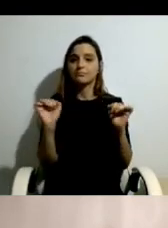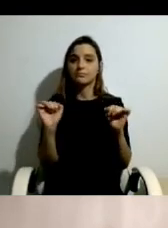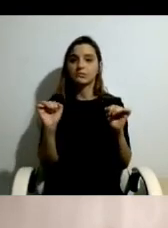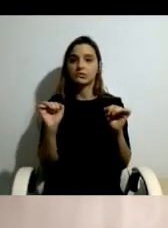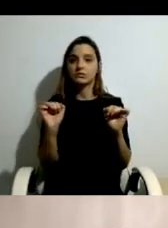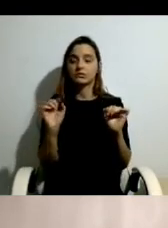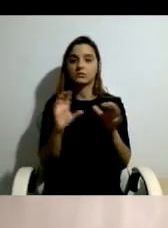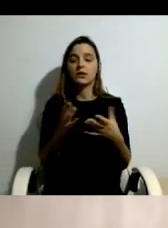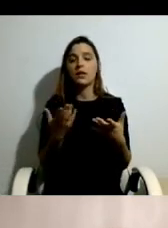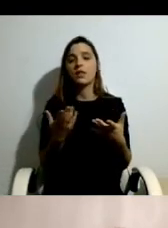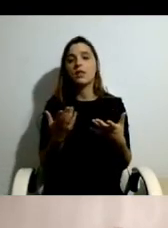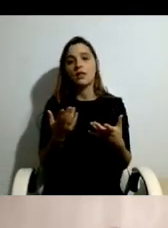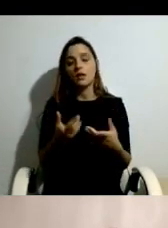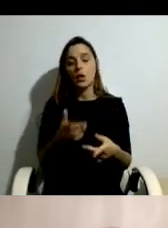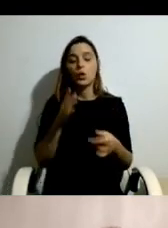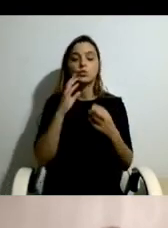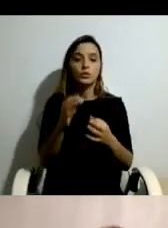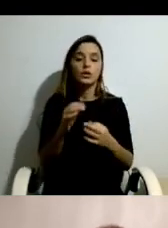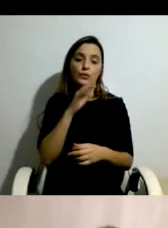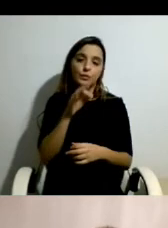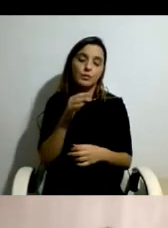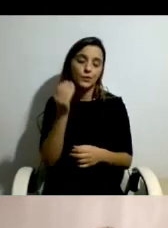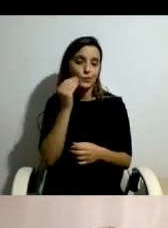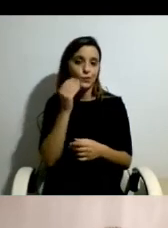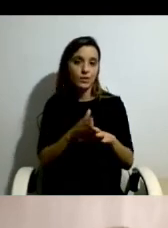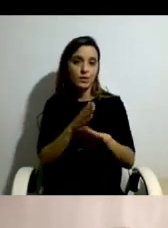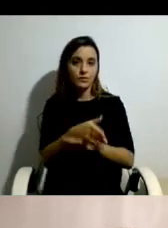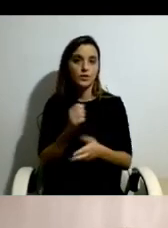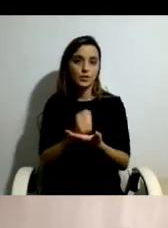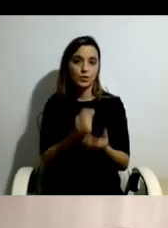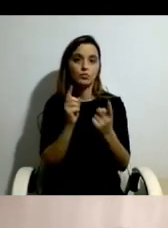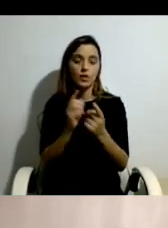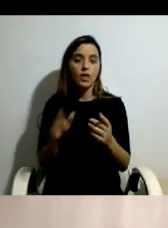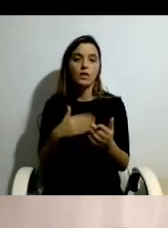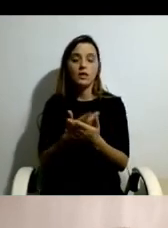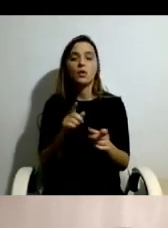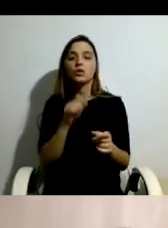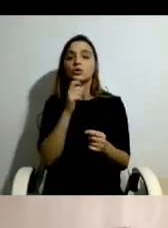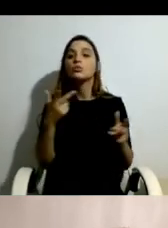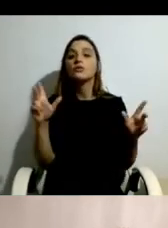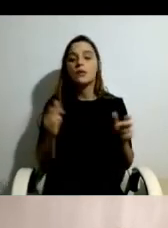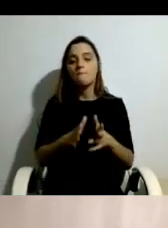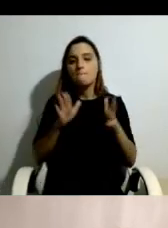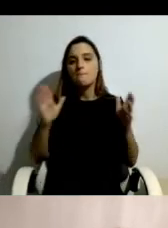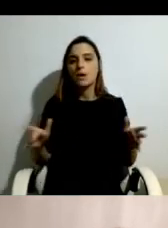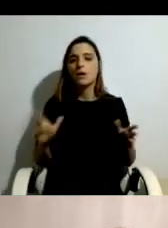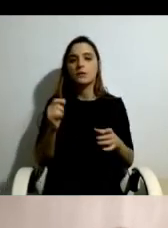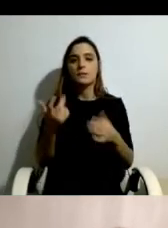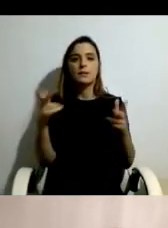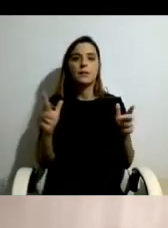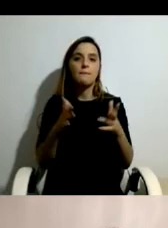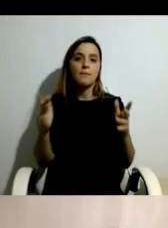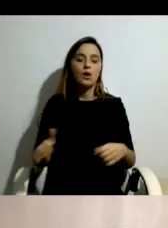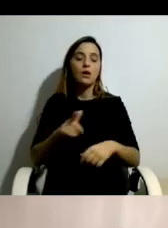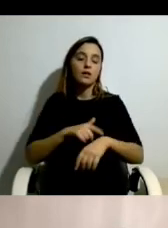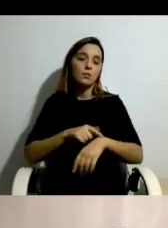dependência da prestação de cuidados familiares, através da assistência pessoal, possibilitou uma maior disponibilidade e maior liberdade na gestão do tempo das famílias.